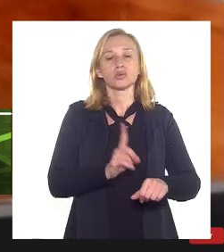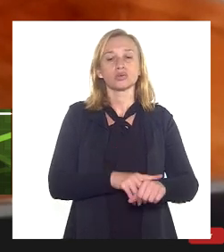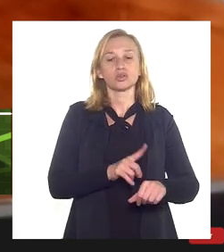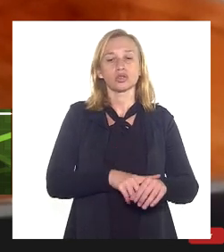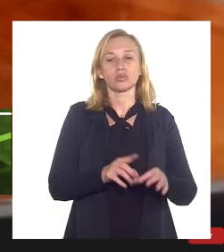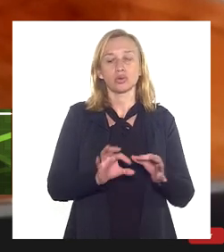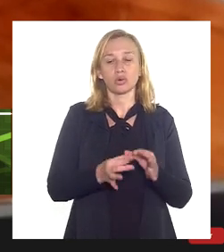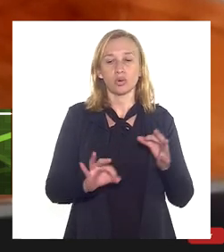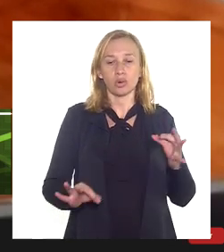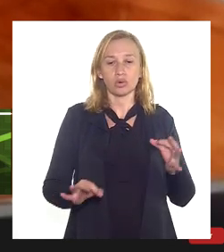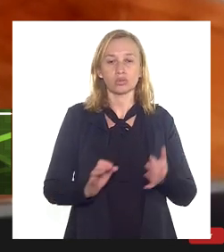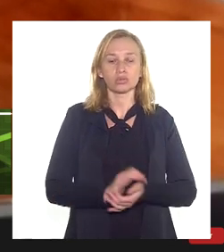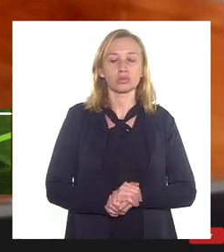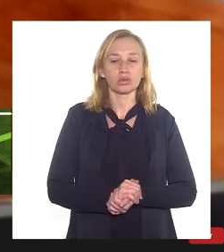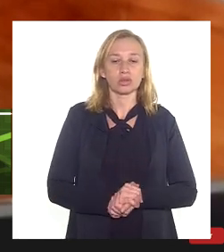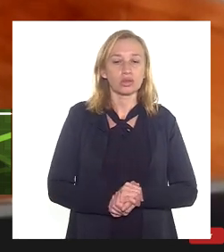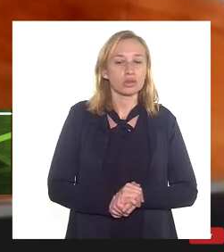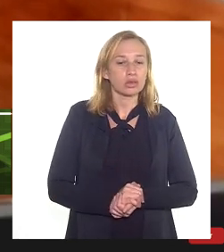o que foi